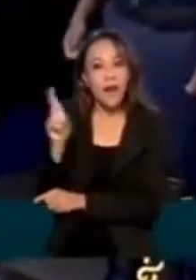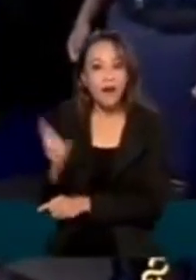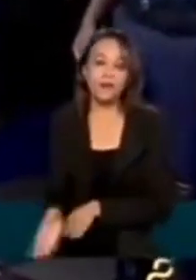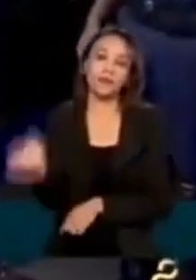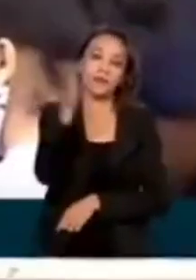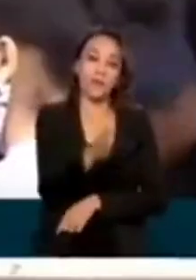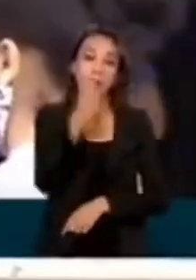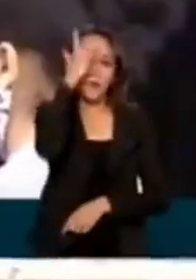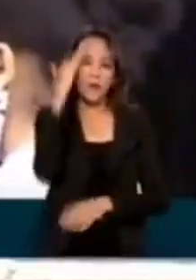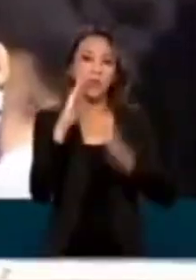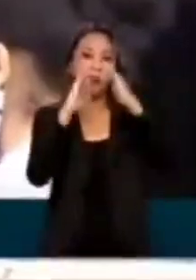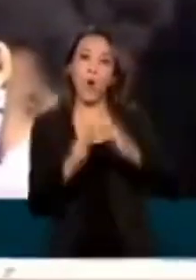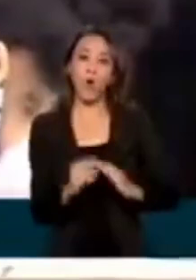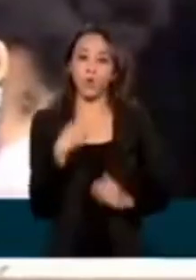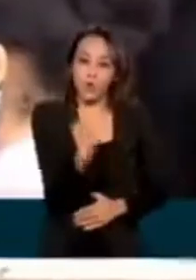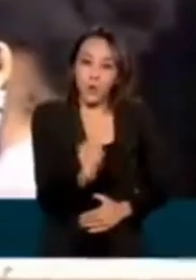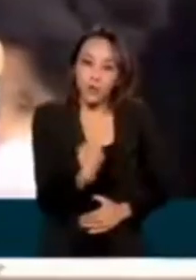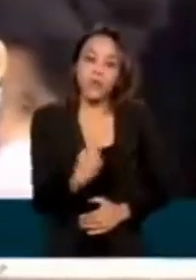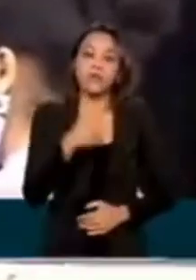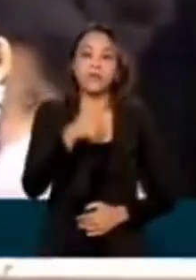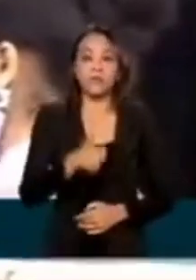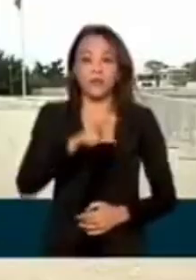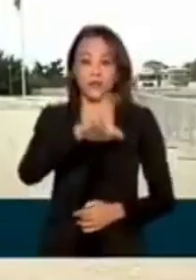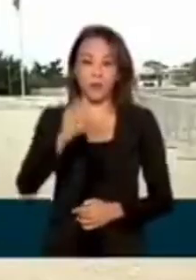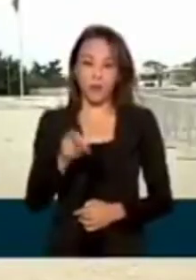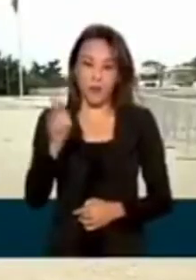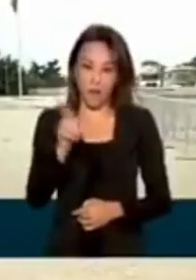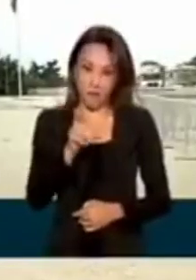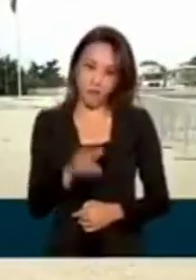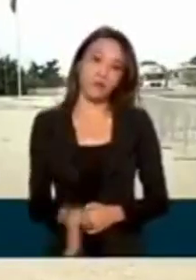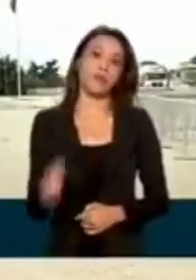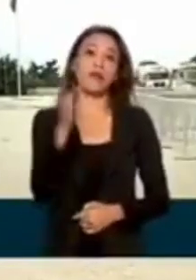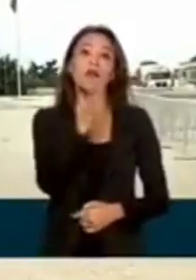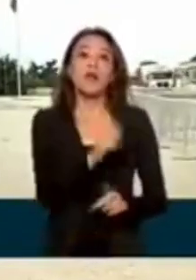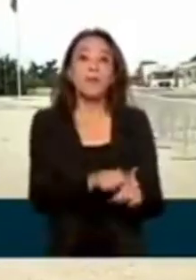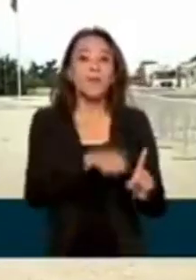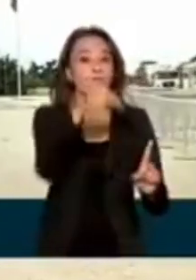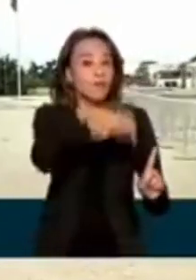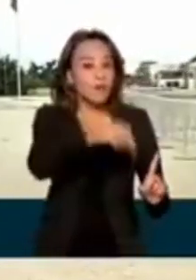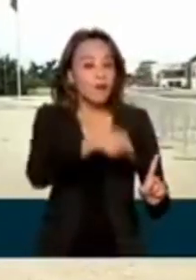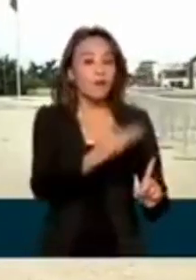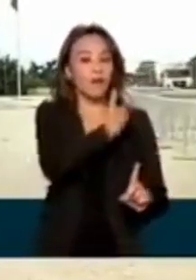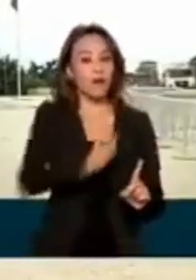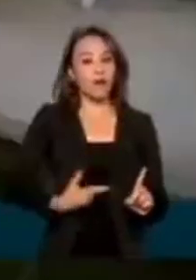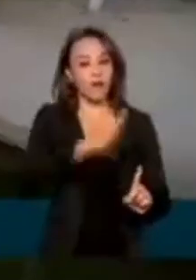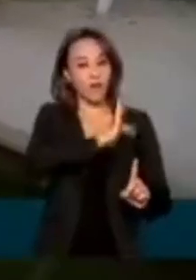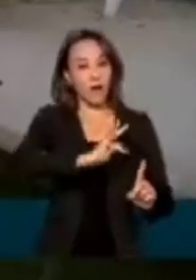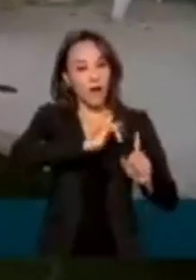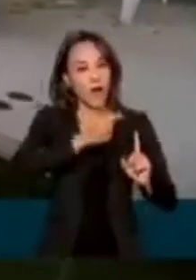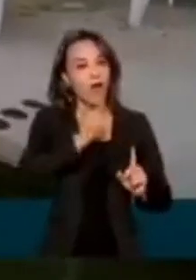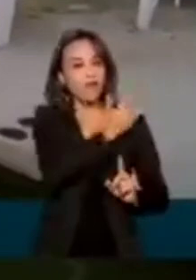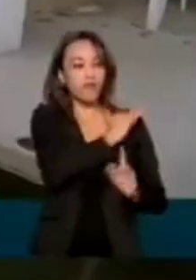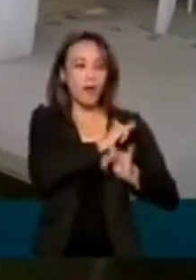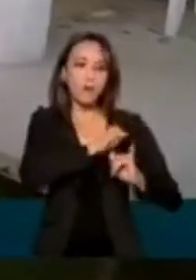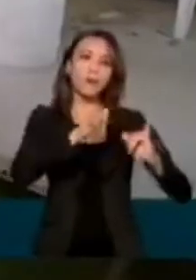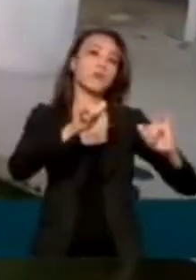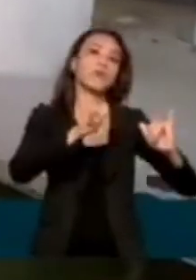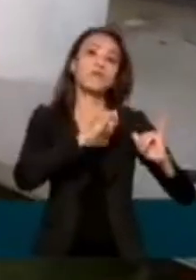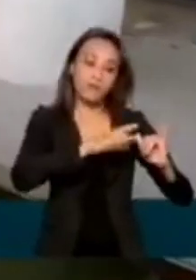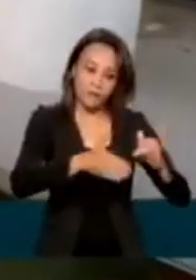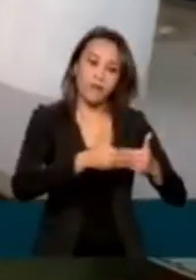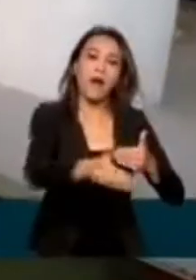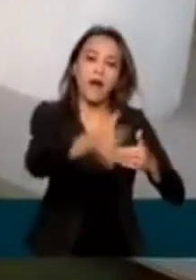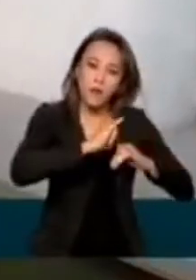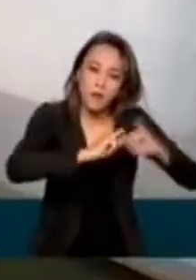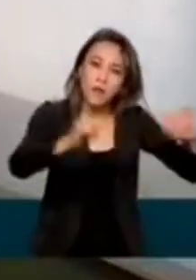Pessoas que moram sozinhas recebem R 150,00. Em novembro, o governo federal deve anunciar um novo programa social